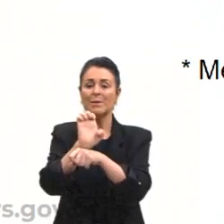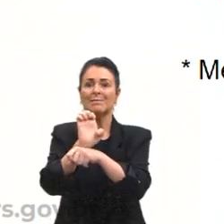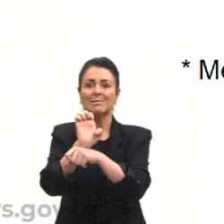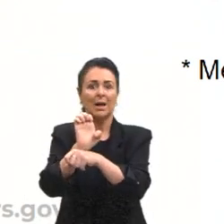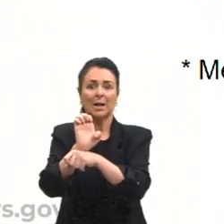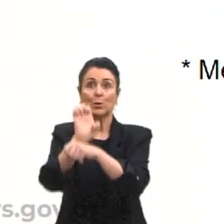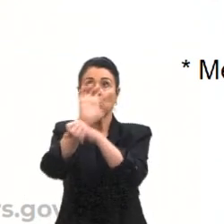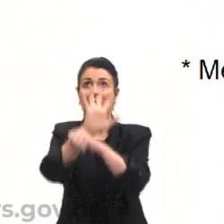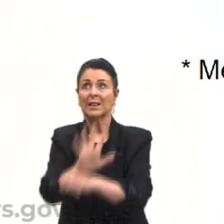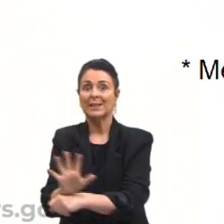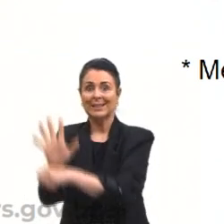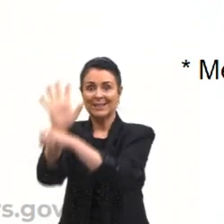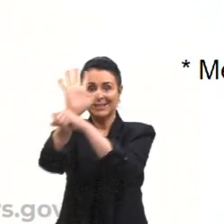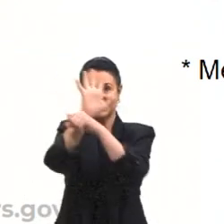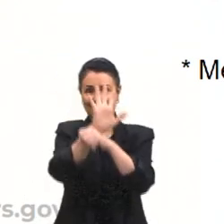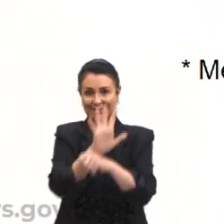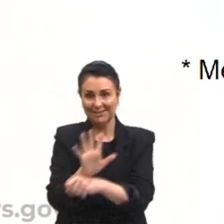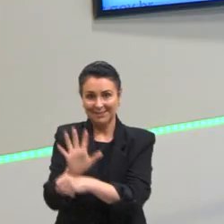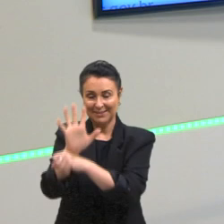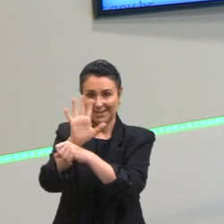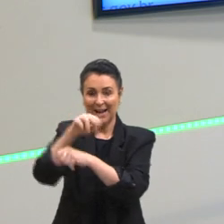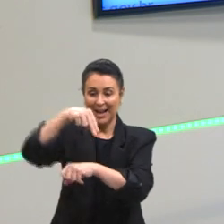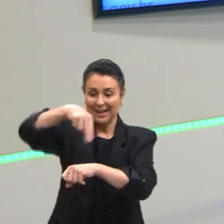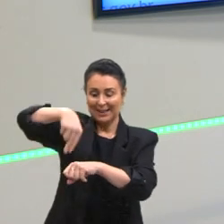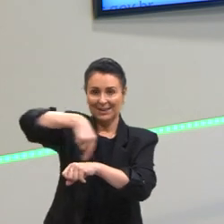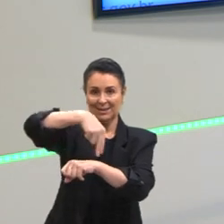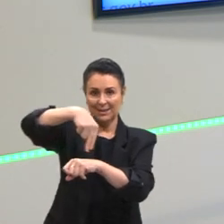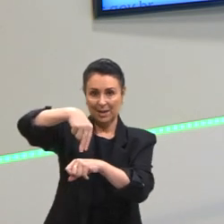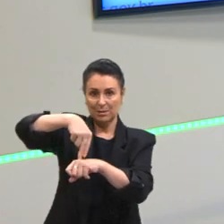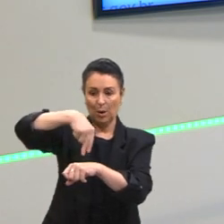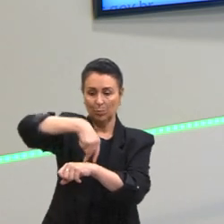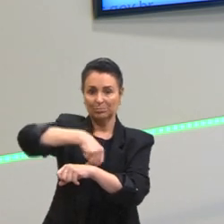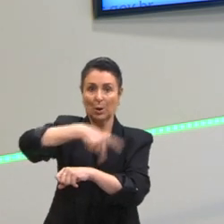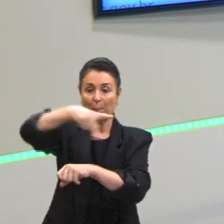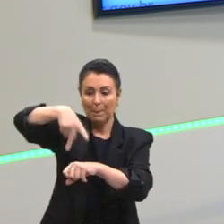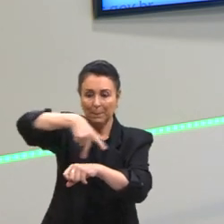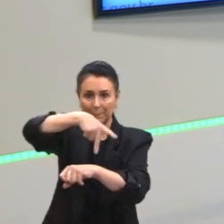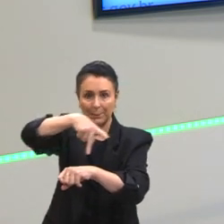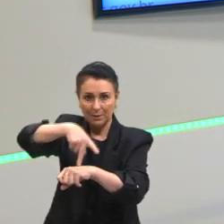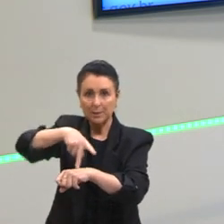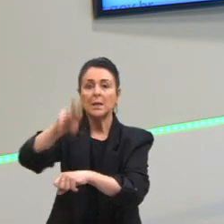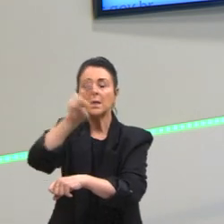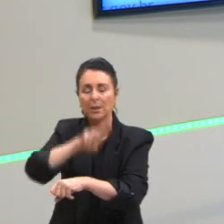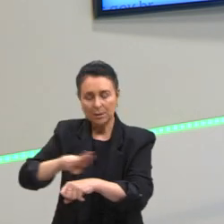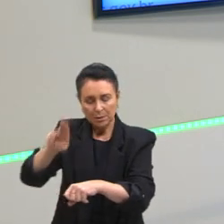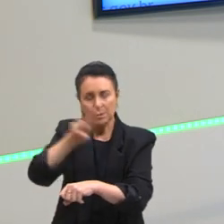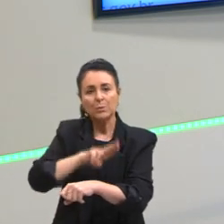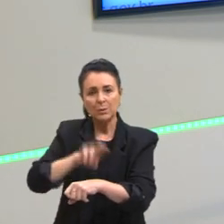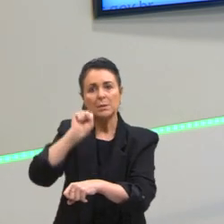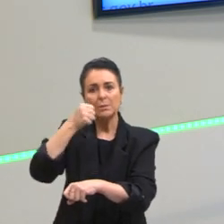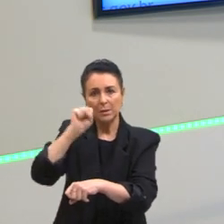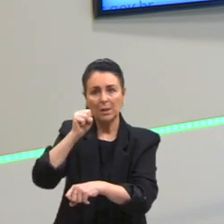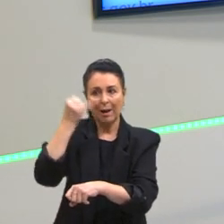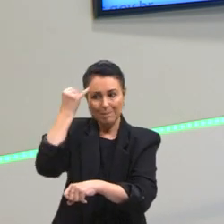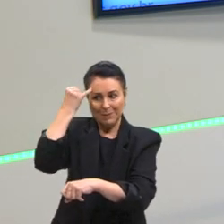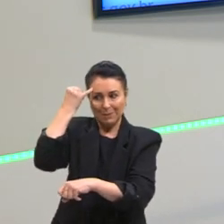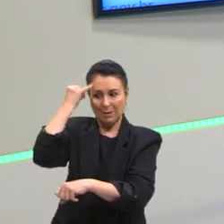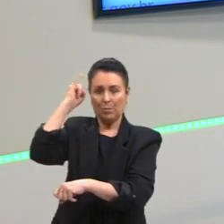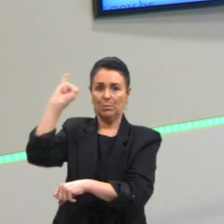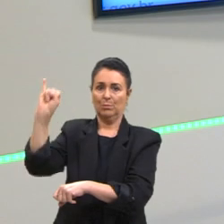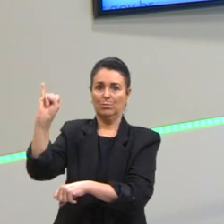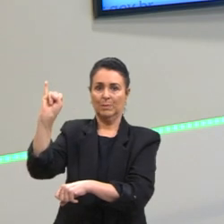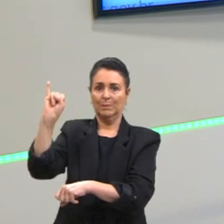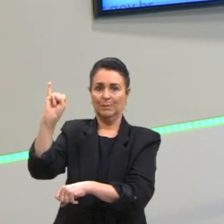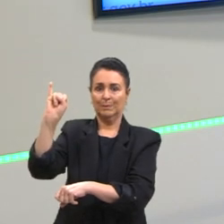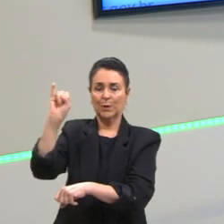Estado-nação. Então, os Estados-nação usam desses aparelhos ideológicos, através do convencimento,